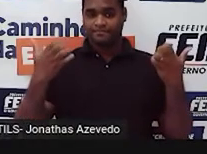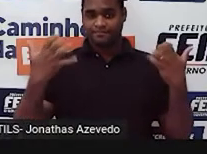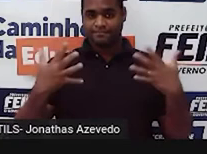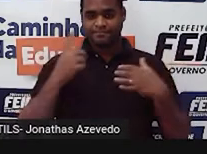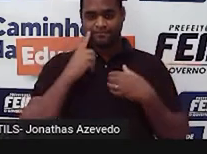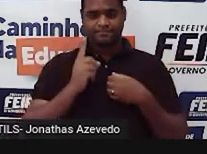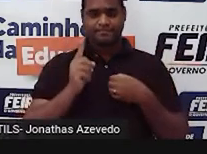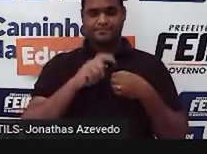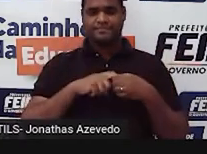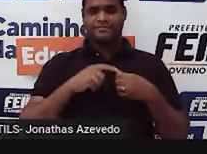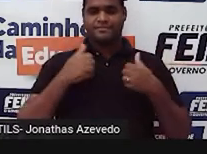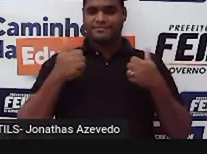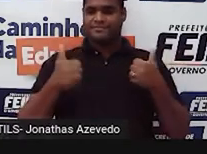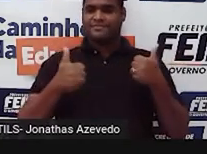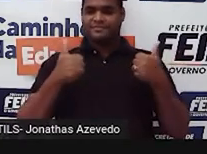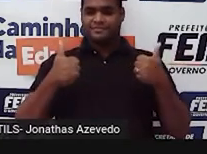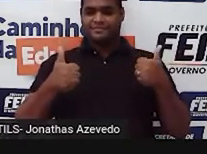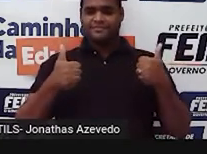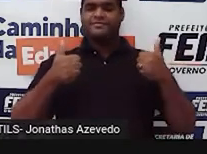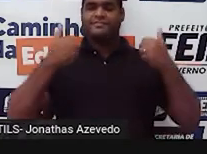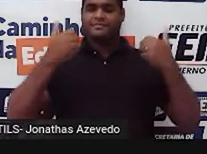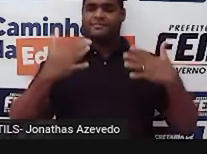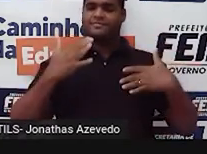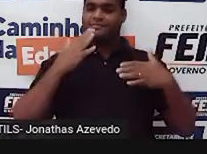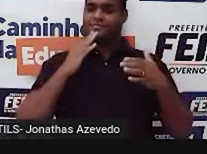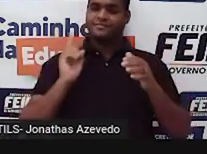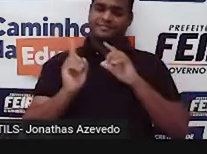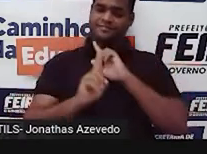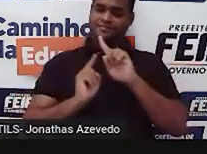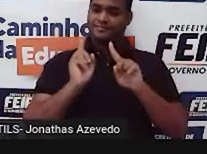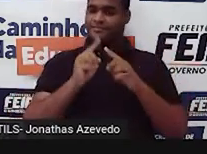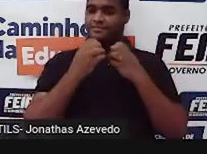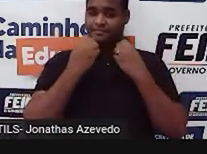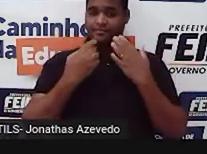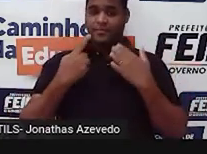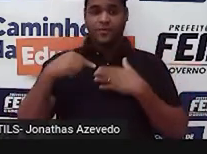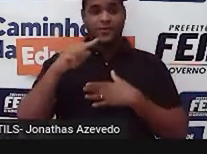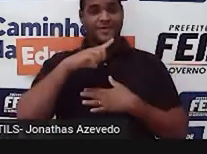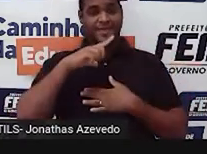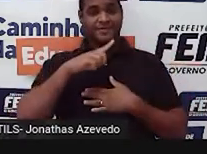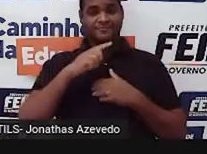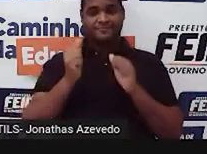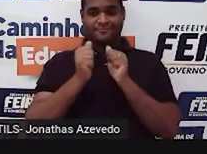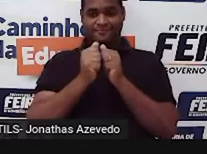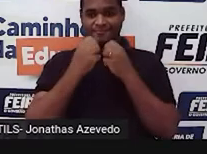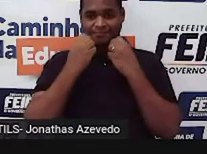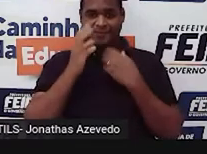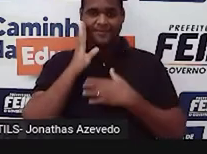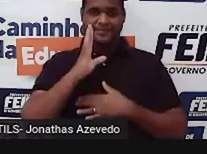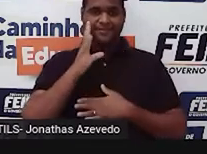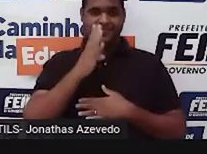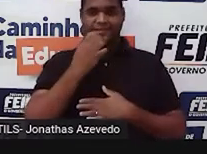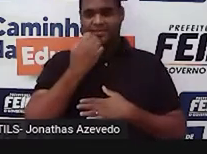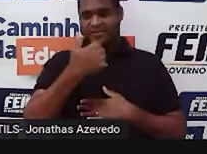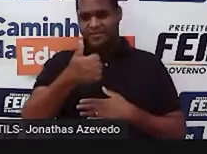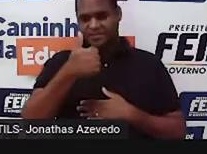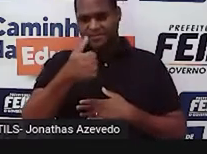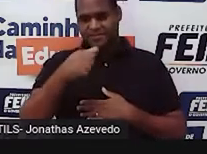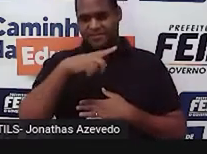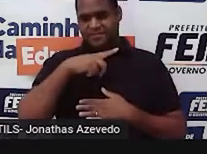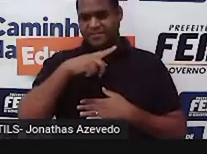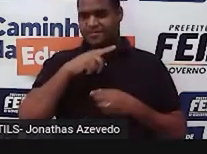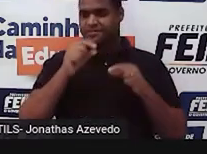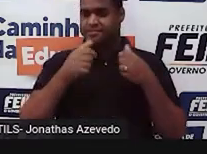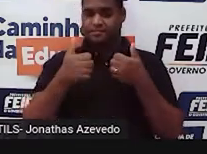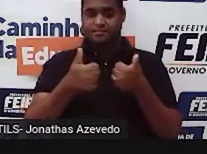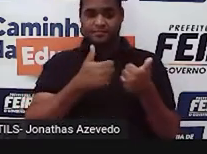Voltamos! É isso aí, chegamos, estamos nós aqui de novo, que bacana, isso aí. Tudo bem com você